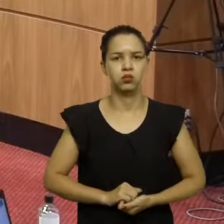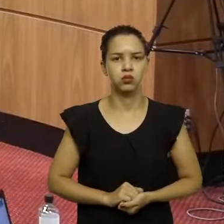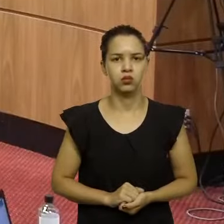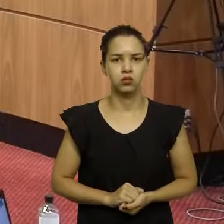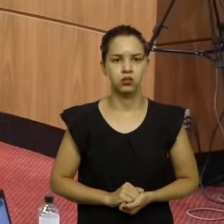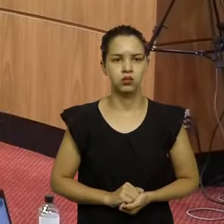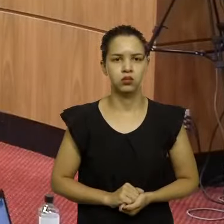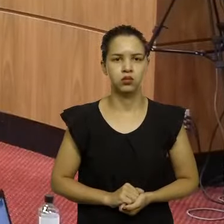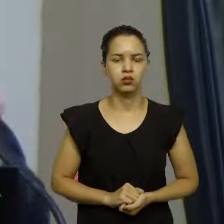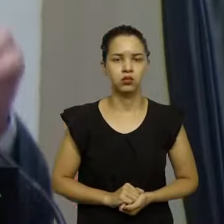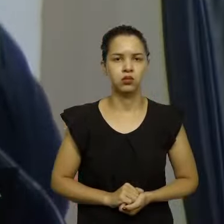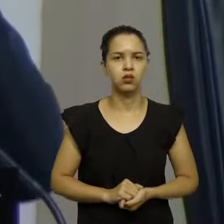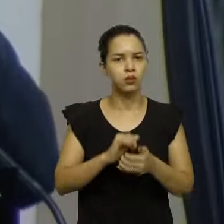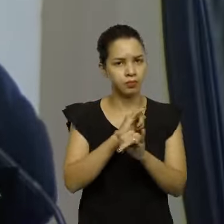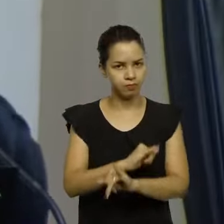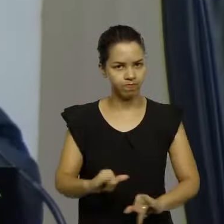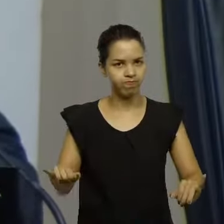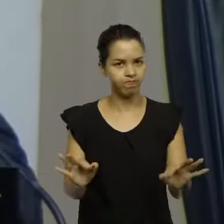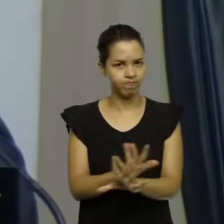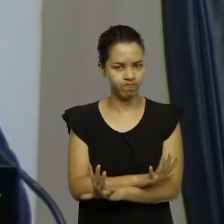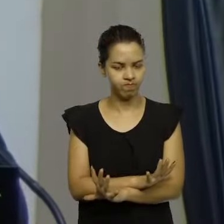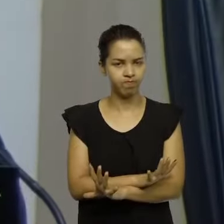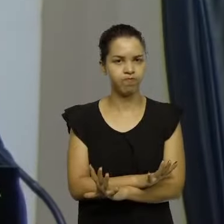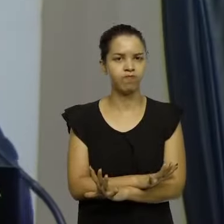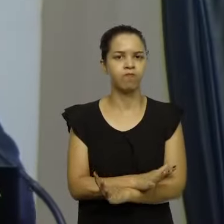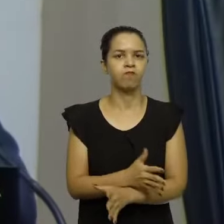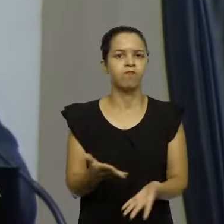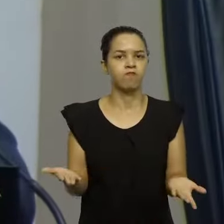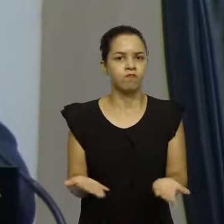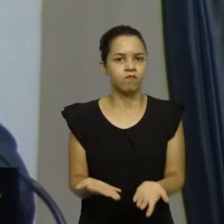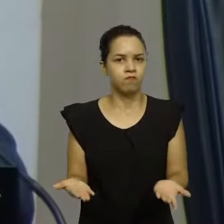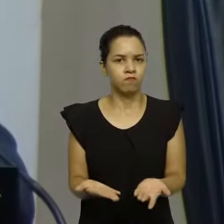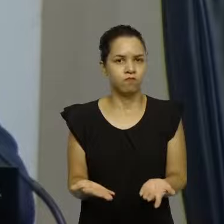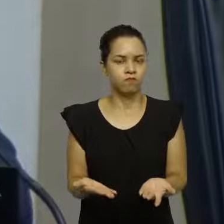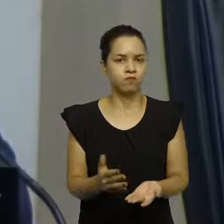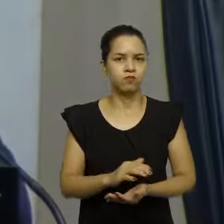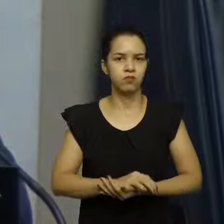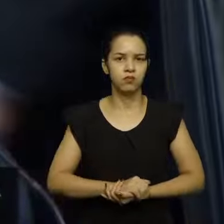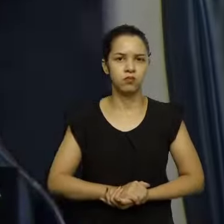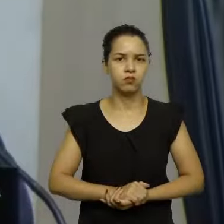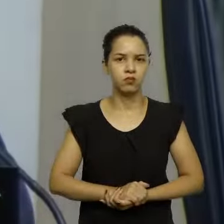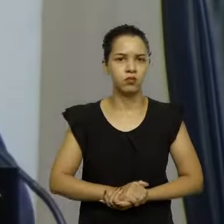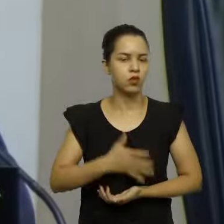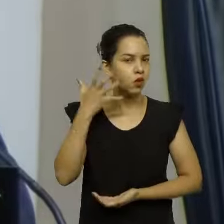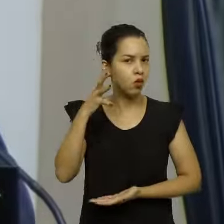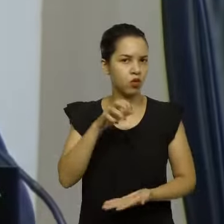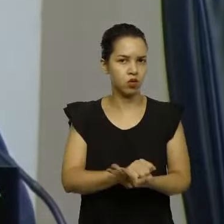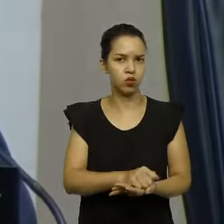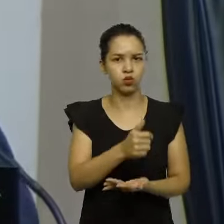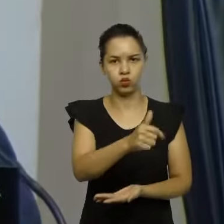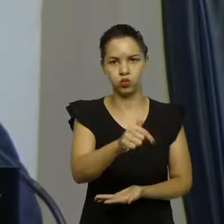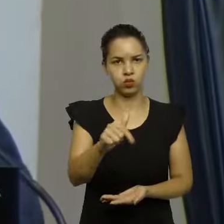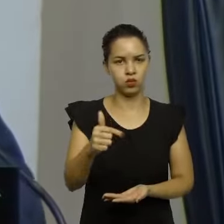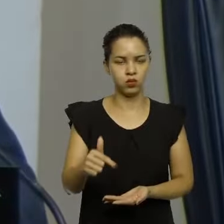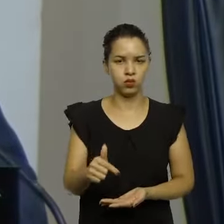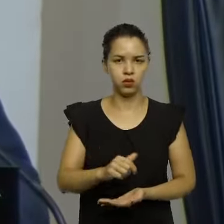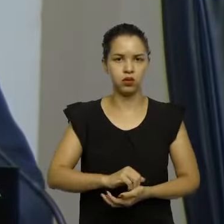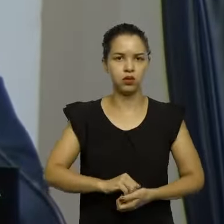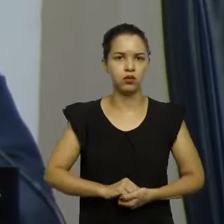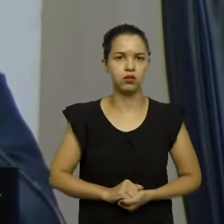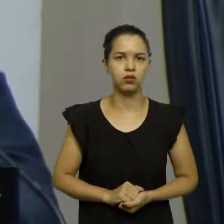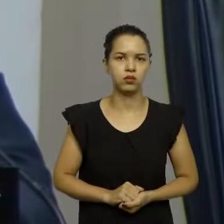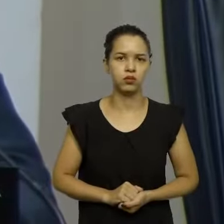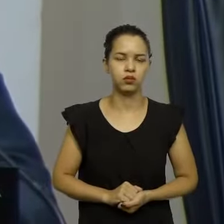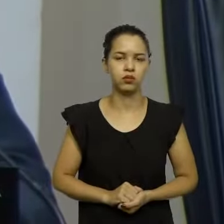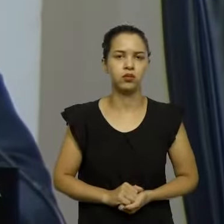Feita a manifestação, nós não temos mais ninguém inscrito. Poderia me inscrever, senhor presidente, se for possível.